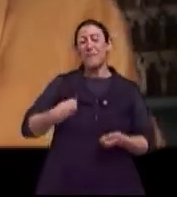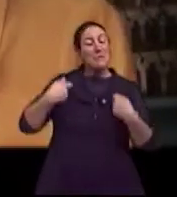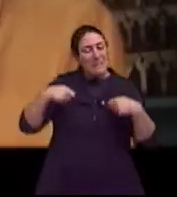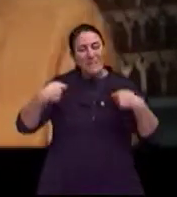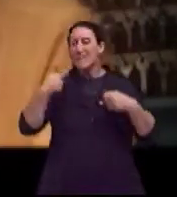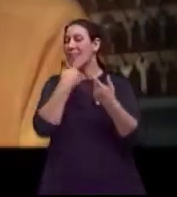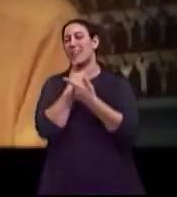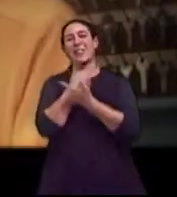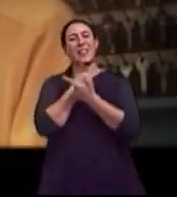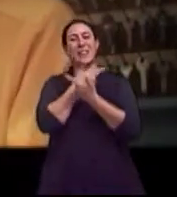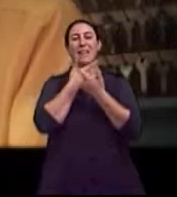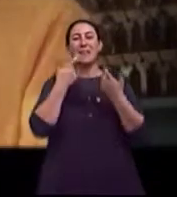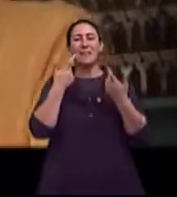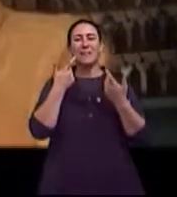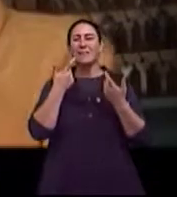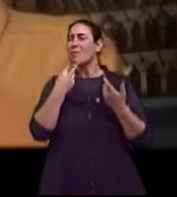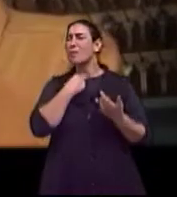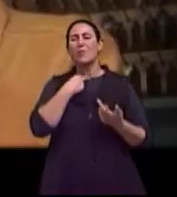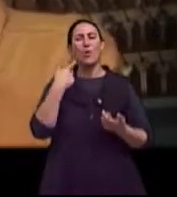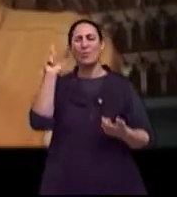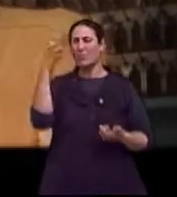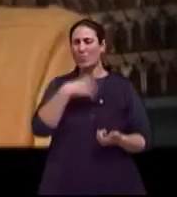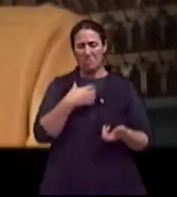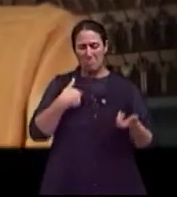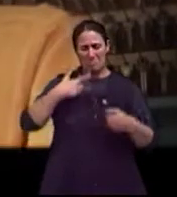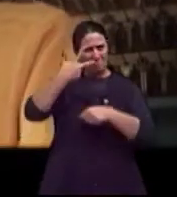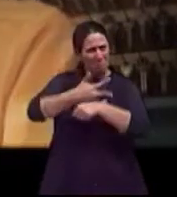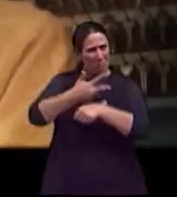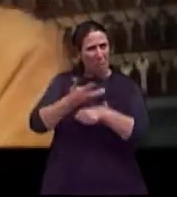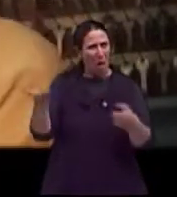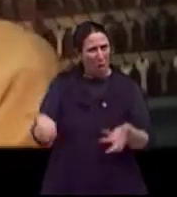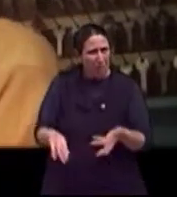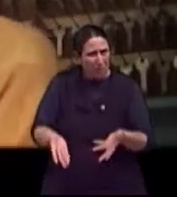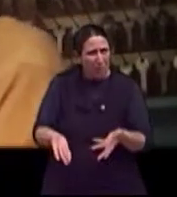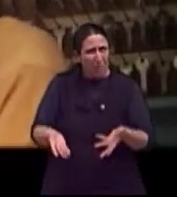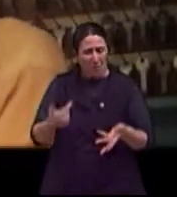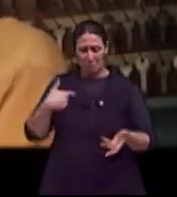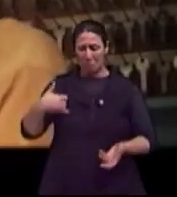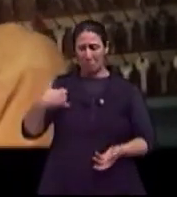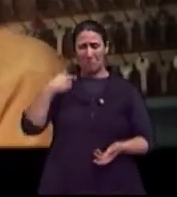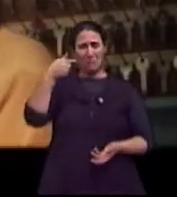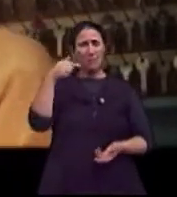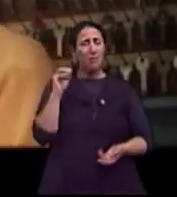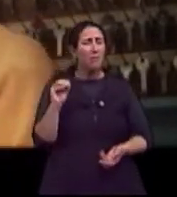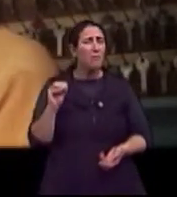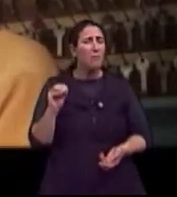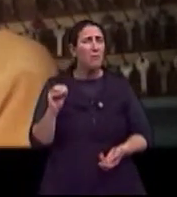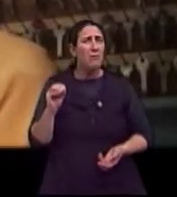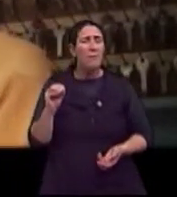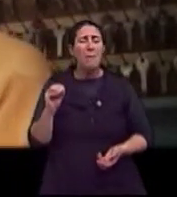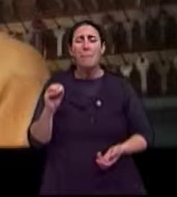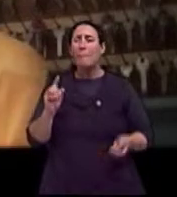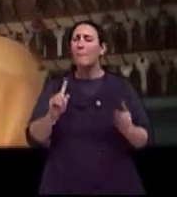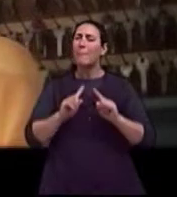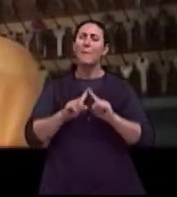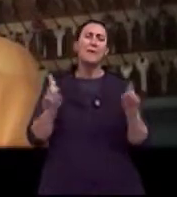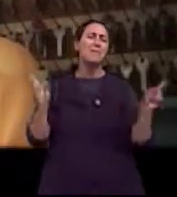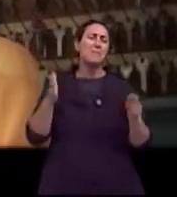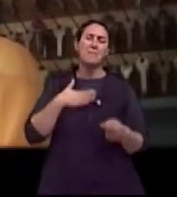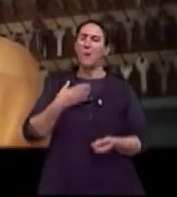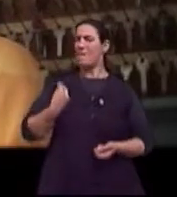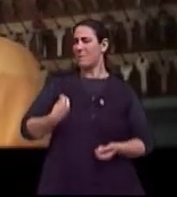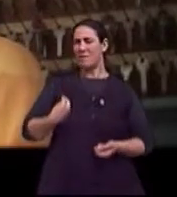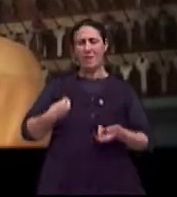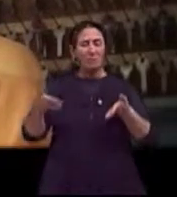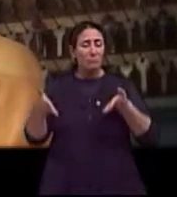Eu poderia ser de outra forma. Mesmo dentro da minha velhice, bem dizer, posso dizer que estou com 70 anos. Mas a minha vida é uma estrada em